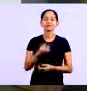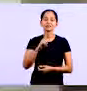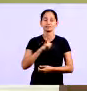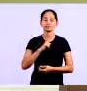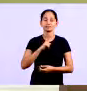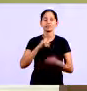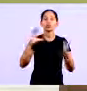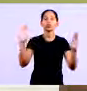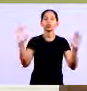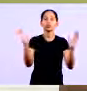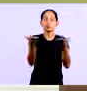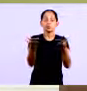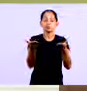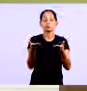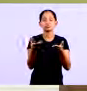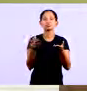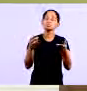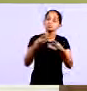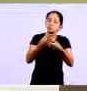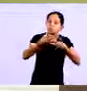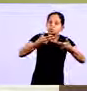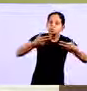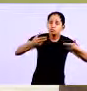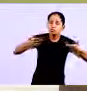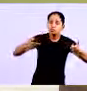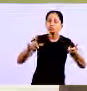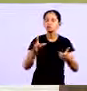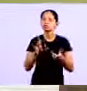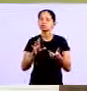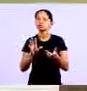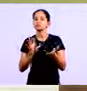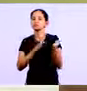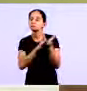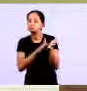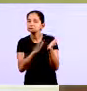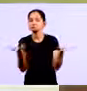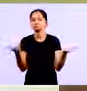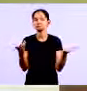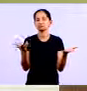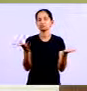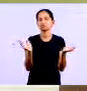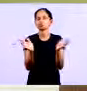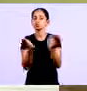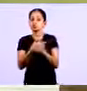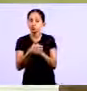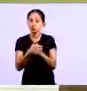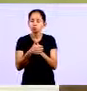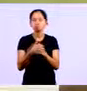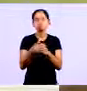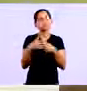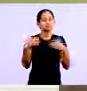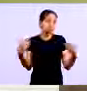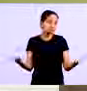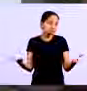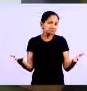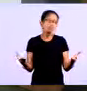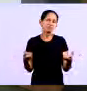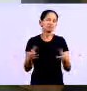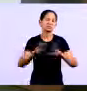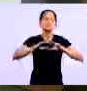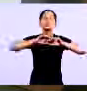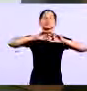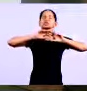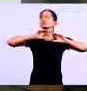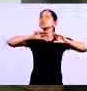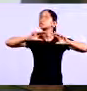hoje Né professor Muitas formas De burlar Ou de De Enfim